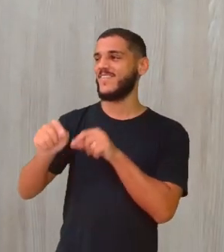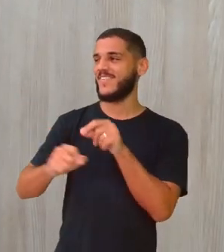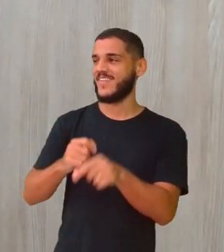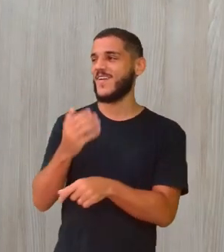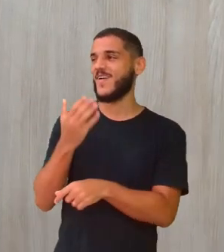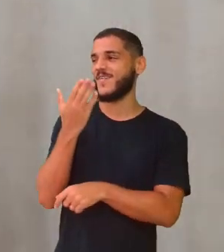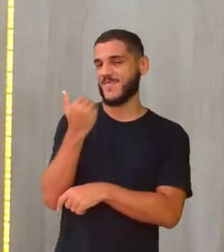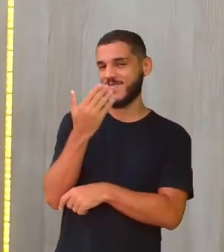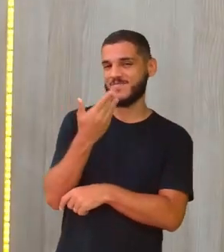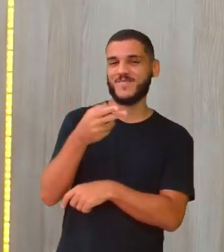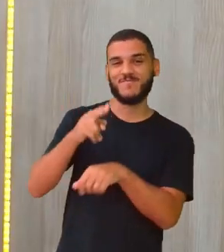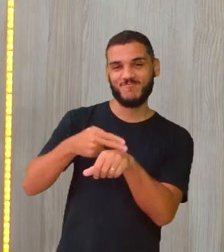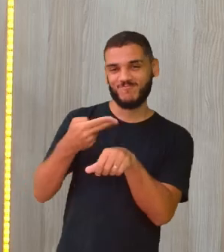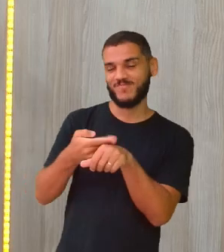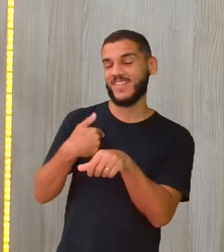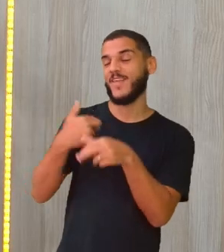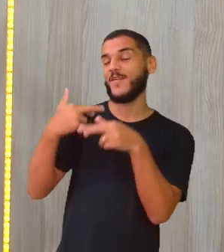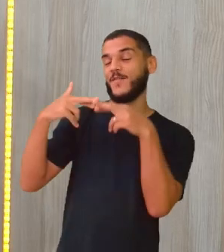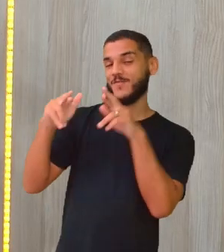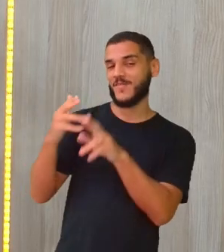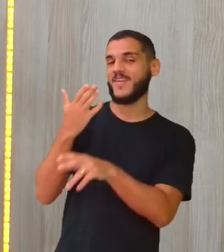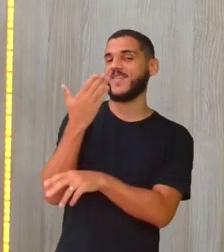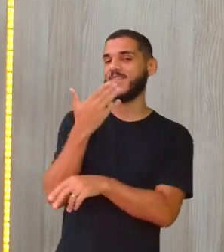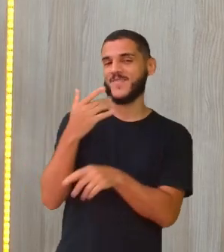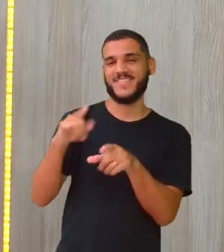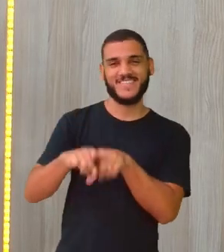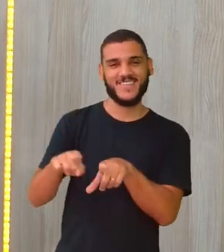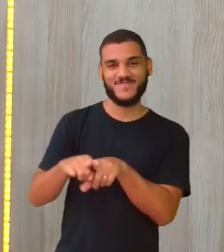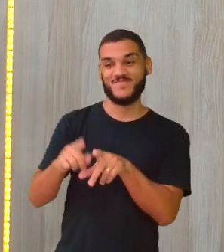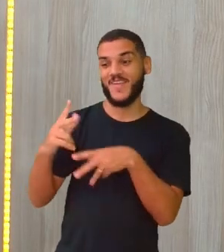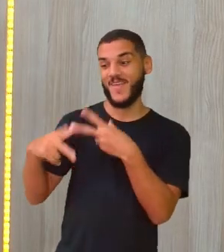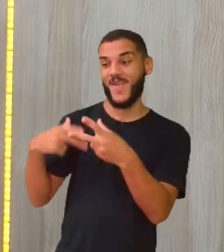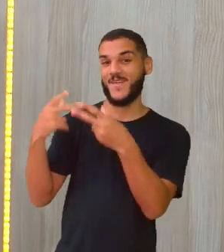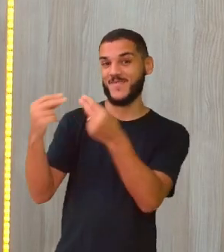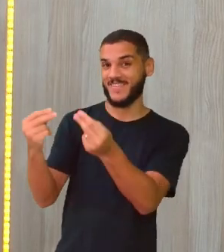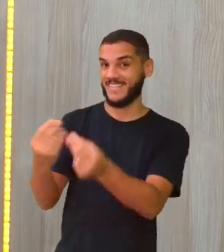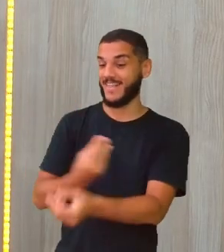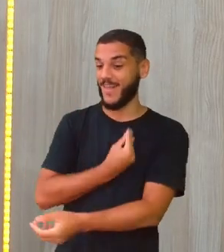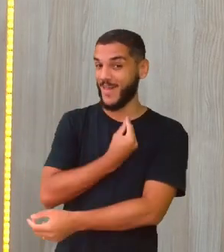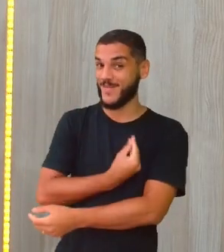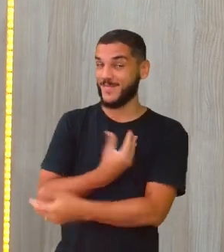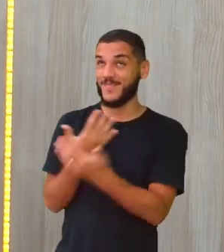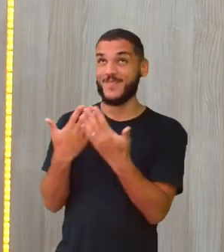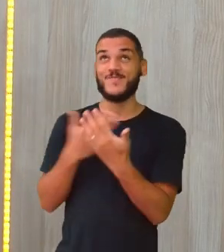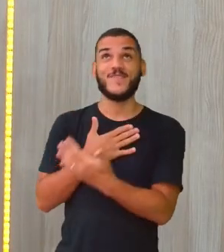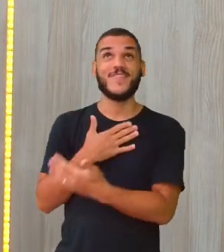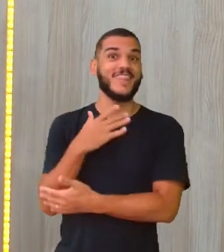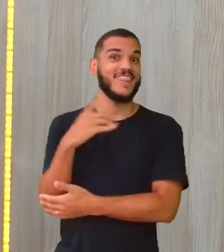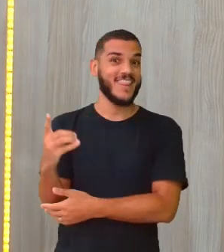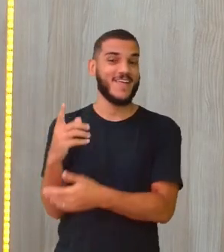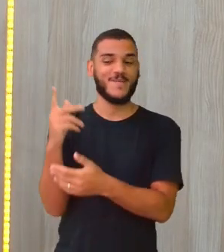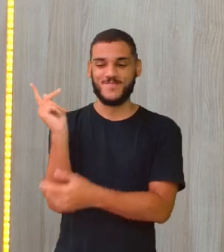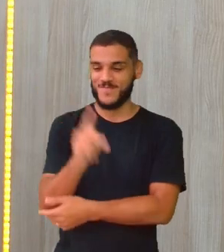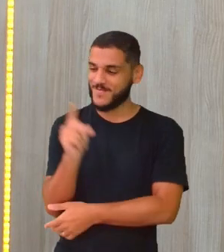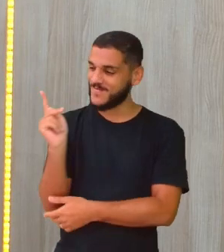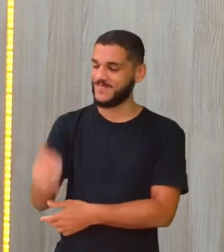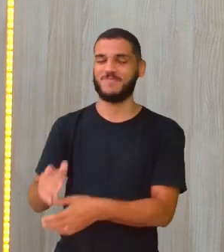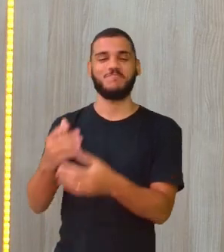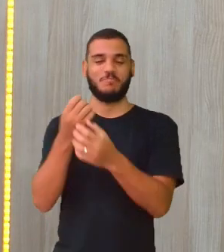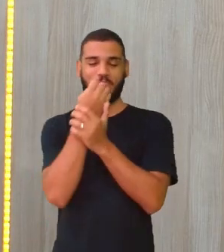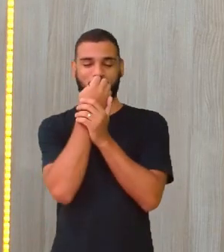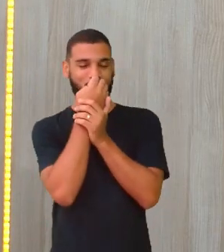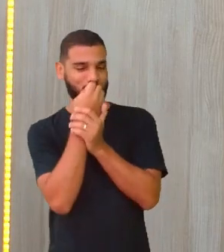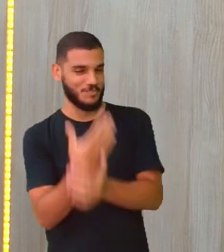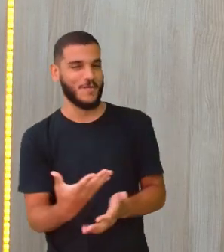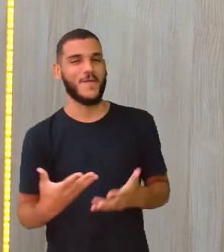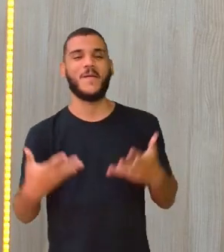também o chocolatezinho, viu? Espero que ela deguste, viu? vendo? Um presentinho aqui ao vivo, minha gente. Esse professor é demais. Ele